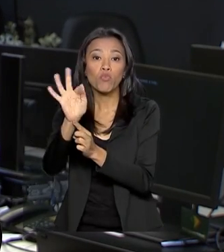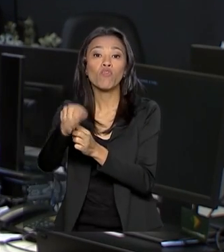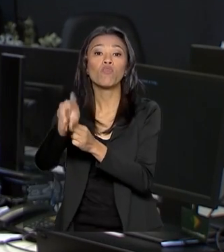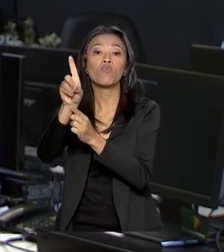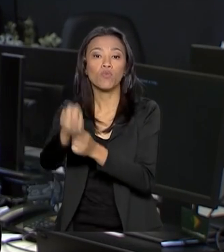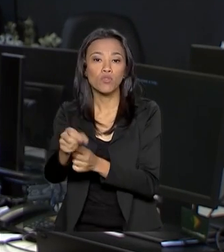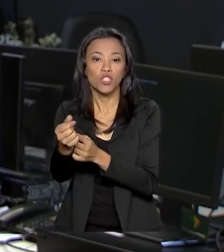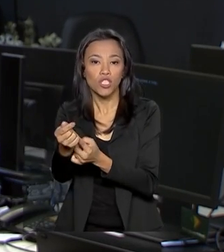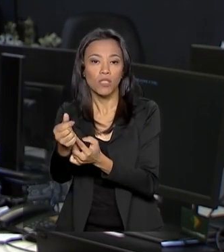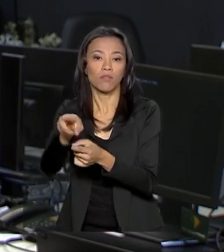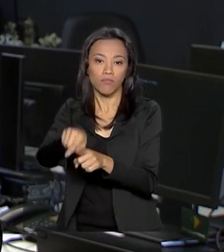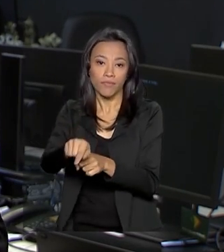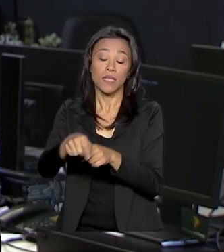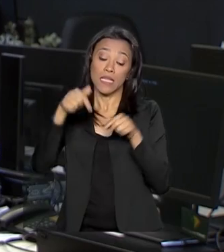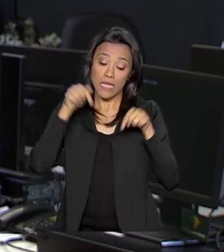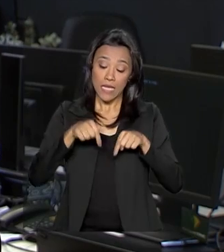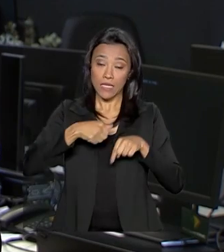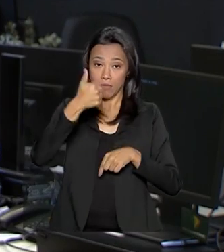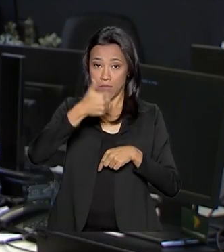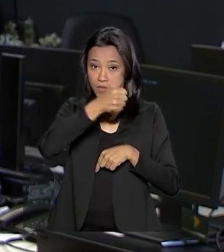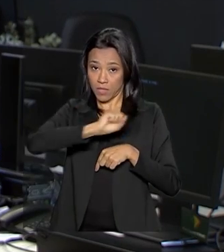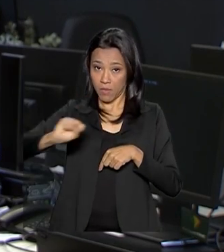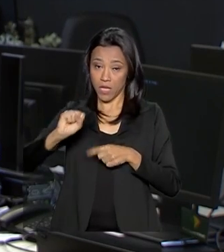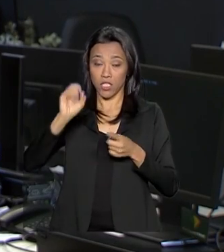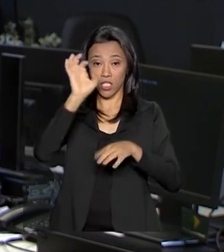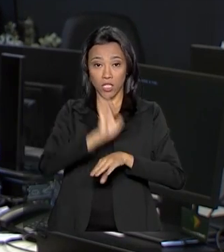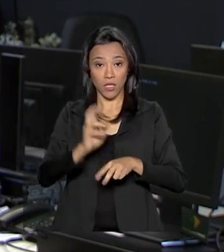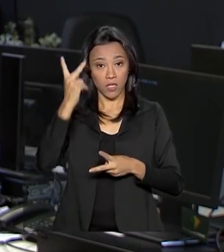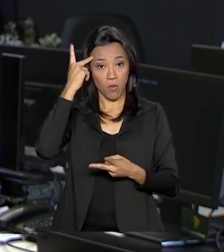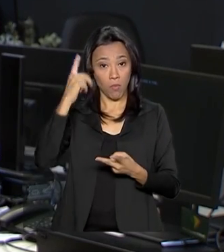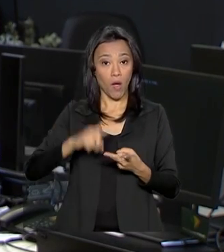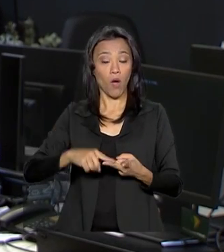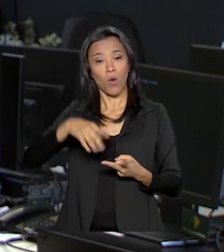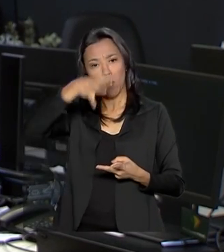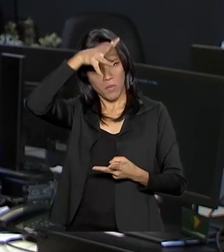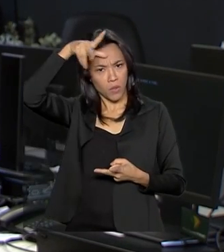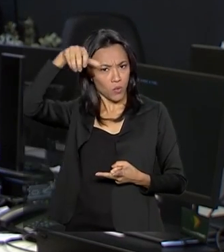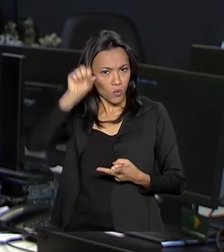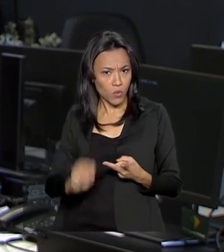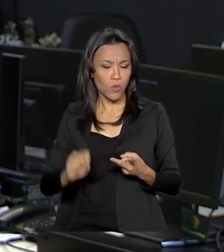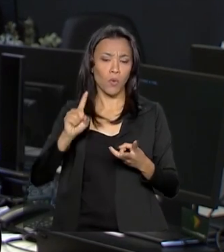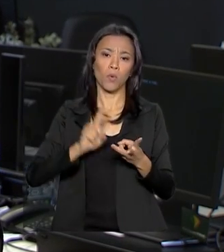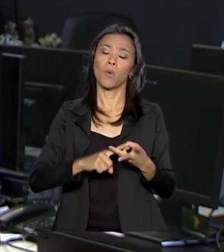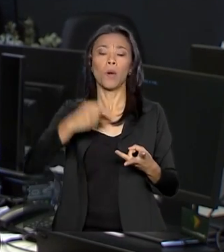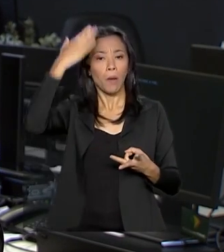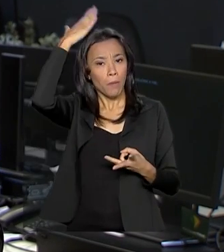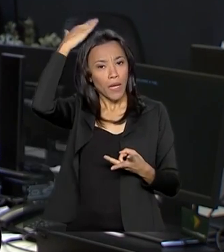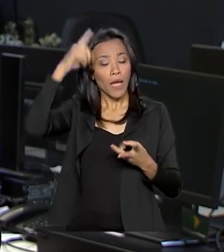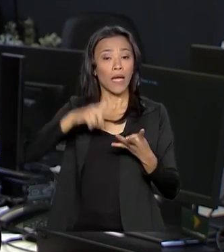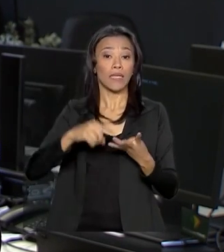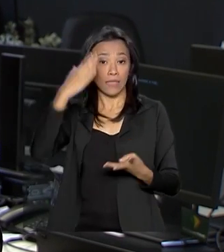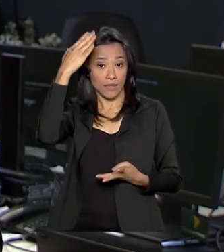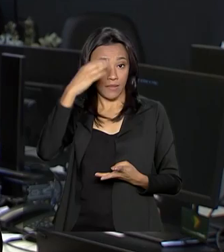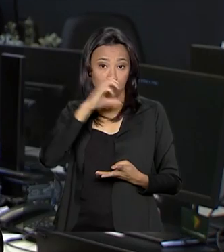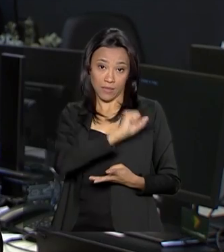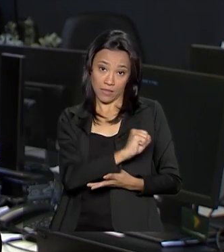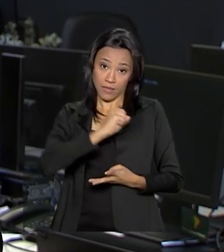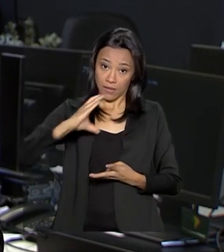no primeiro semestre deste ano, os estados de São Paulo, Mato Grosso do Sul, Pará e Santa Catarina abriram 2